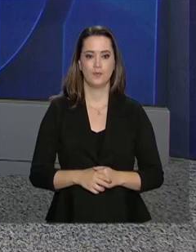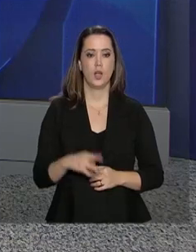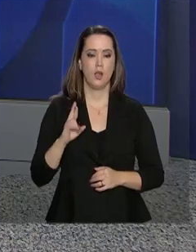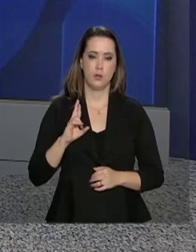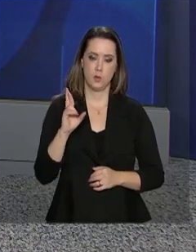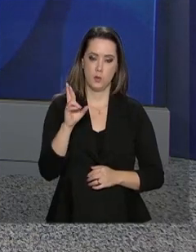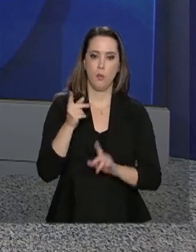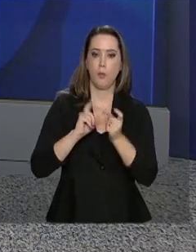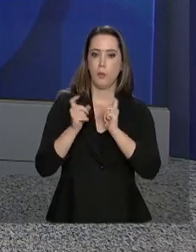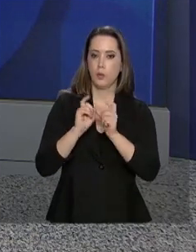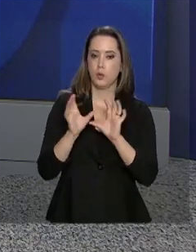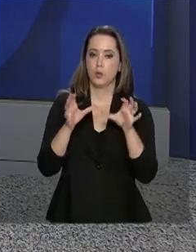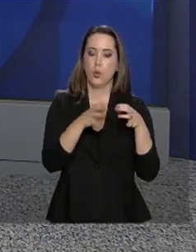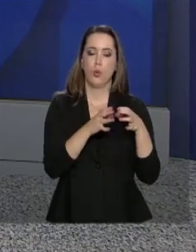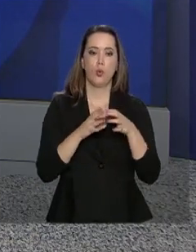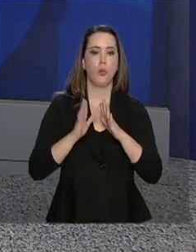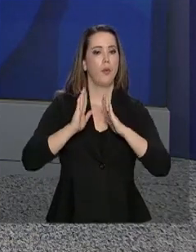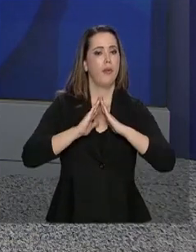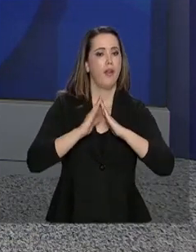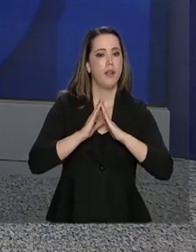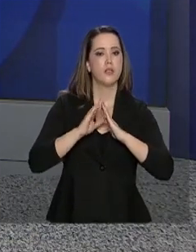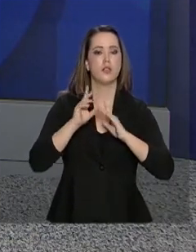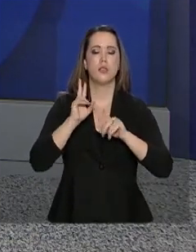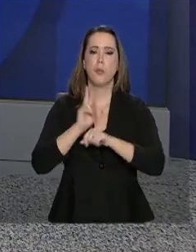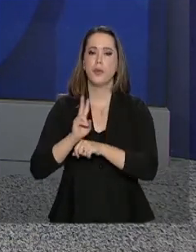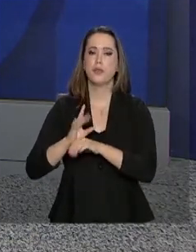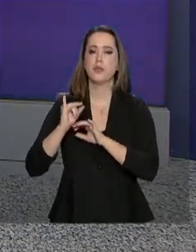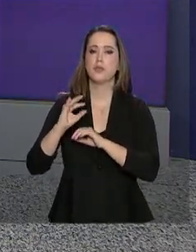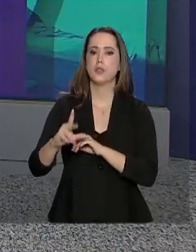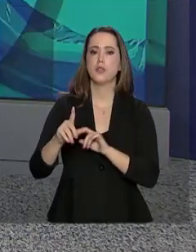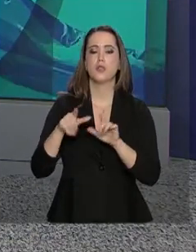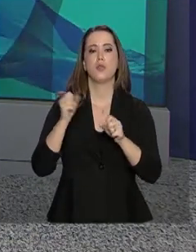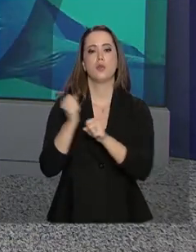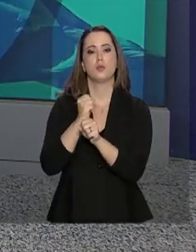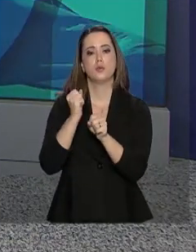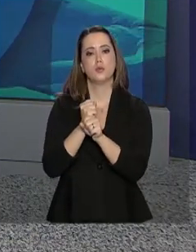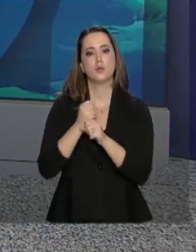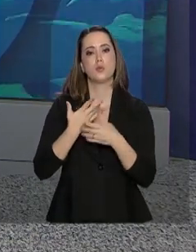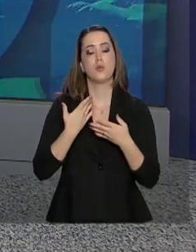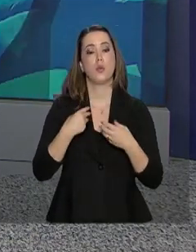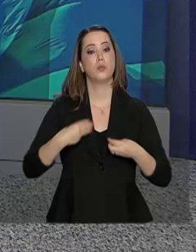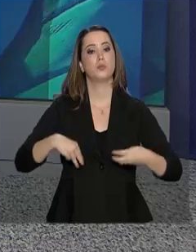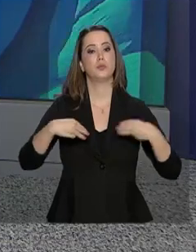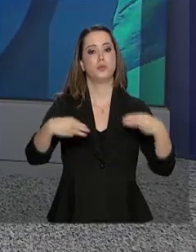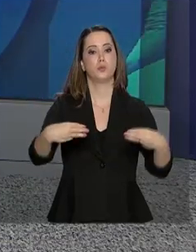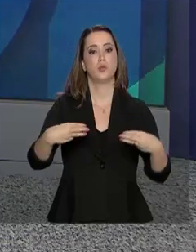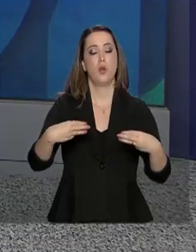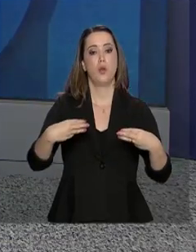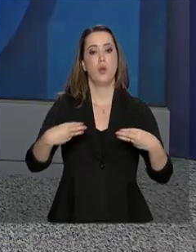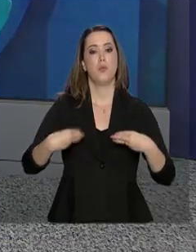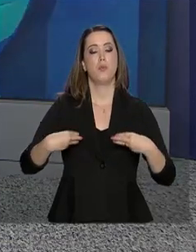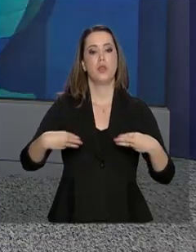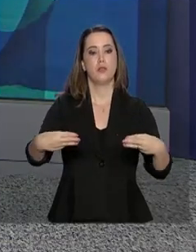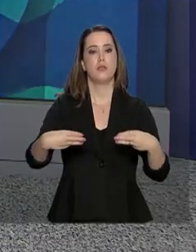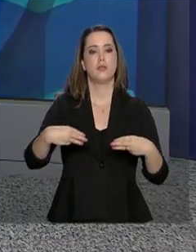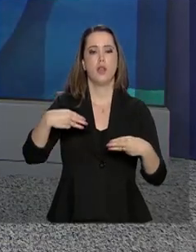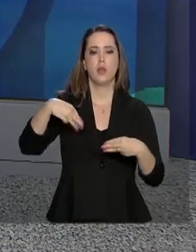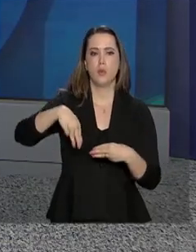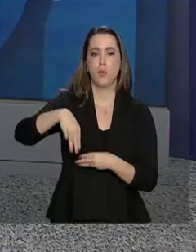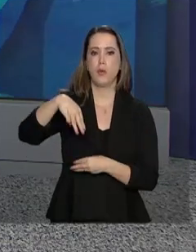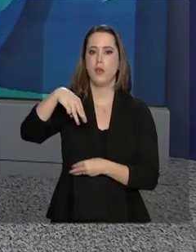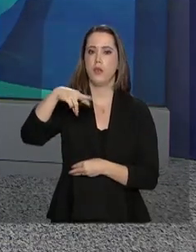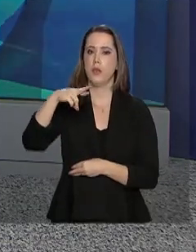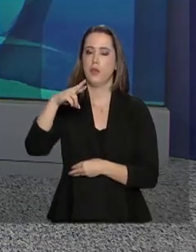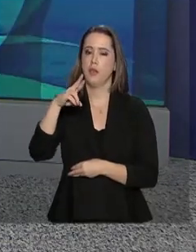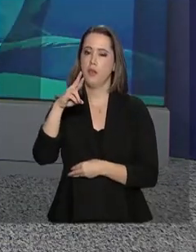Responsável pela gestão de setores como habitação, defesa civil e infraestrutura hídrica, o Ministério do Desenvolvimento Regional é